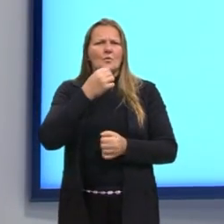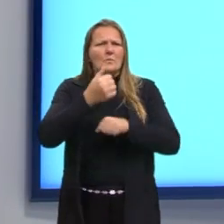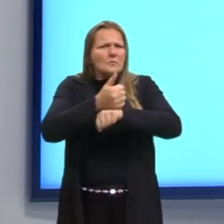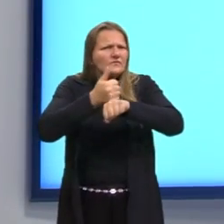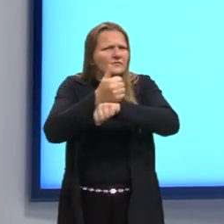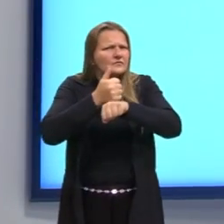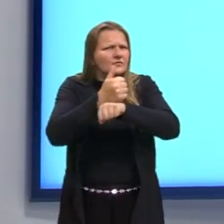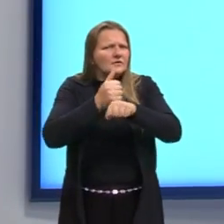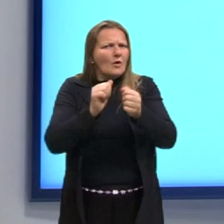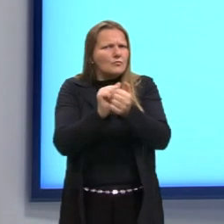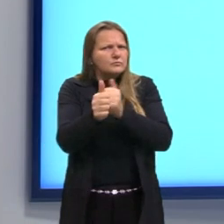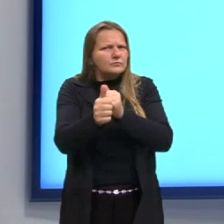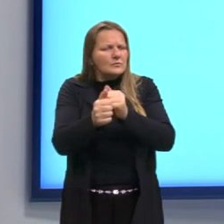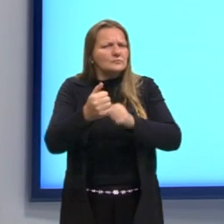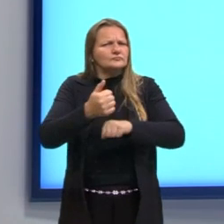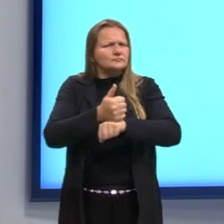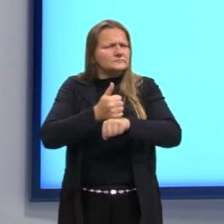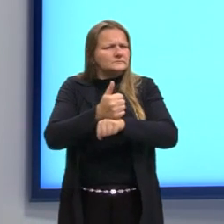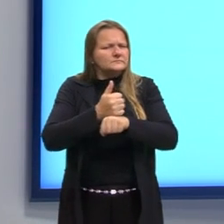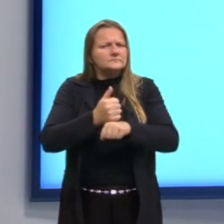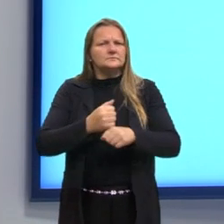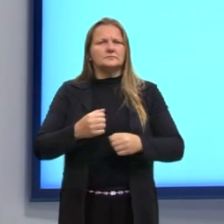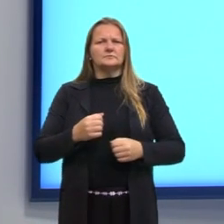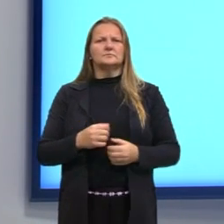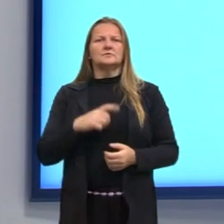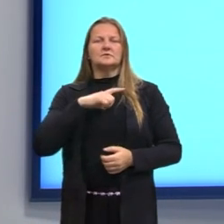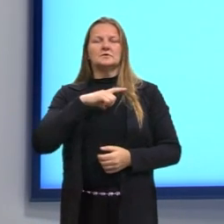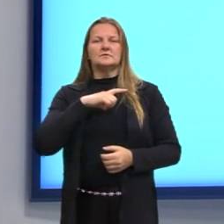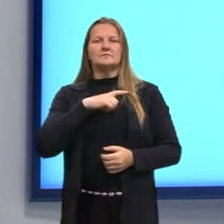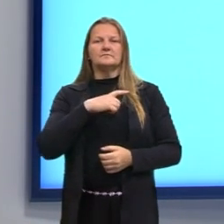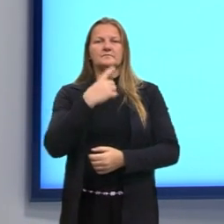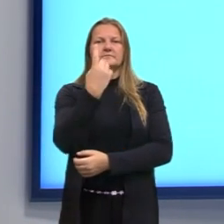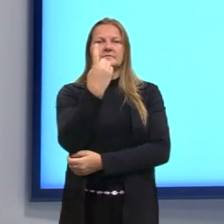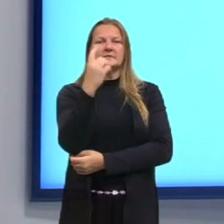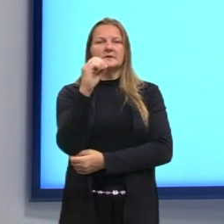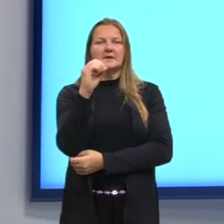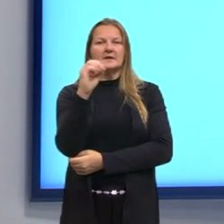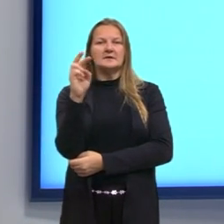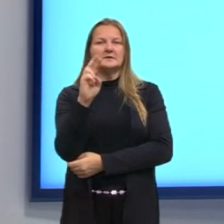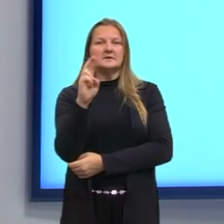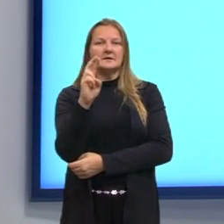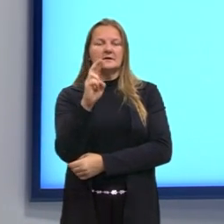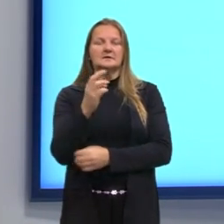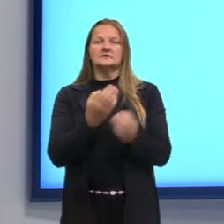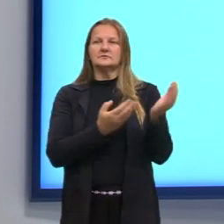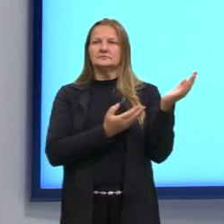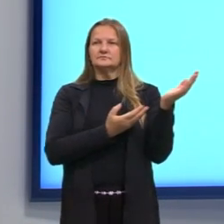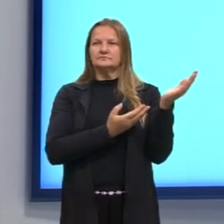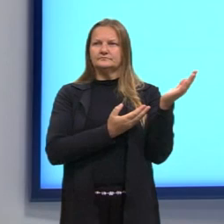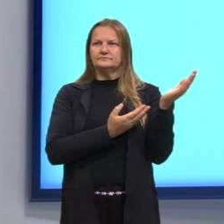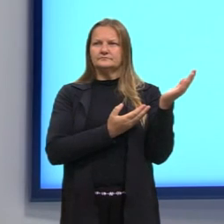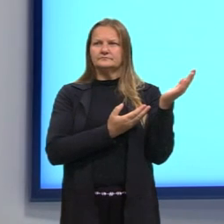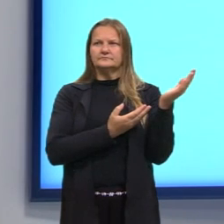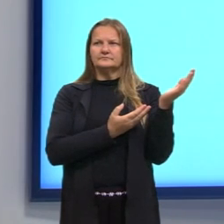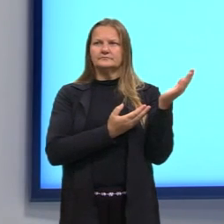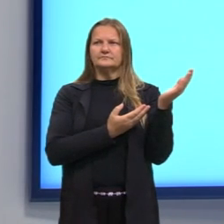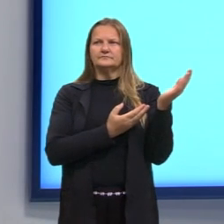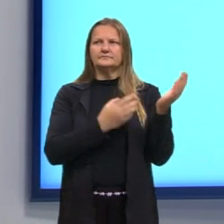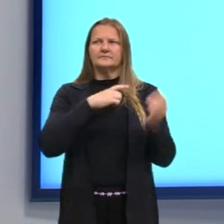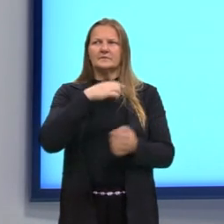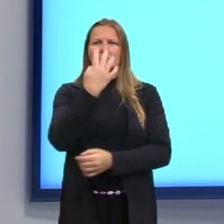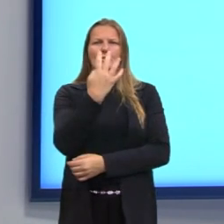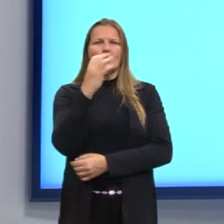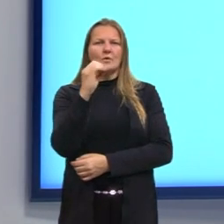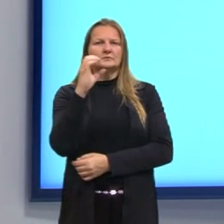própria refeição com custo fixo de R$ 10,00. Ela é composta por 400 gramas de